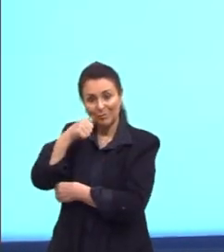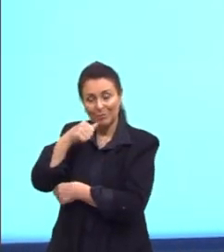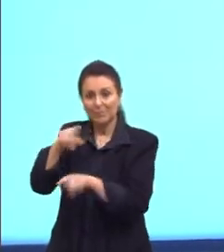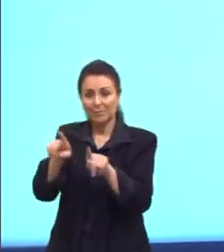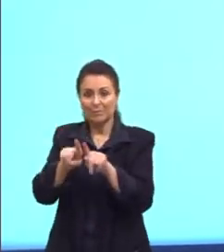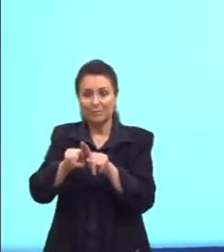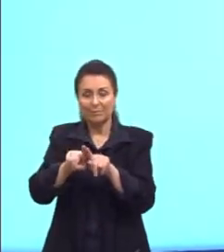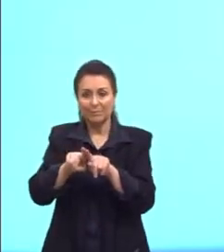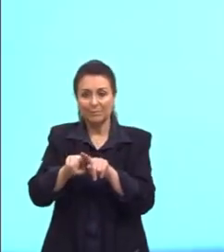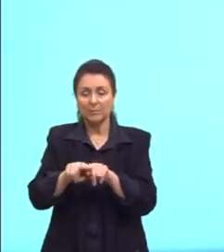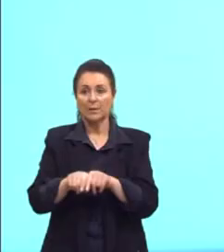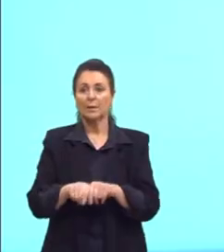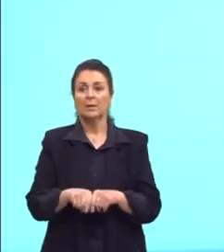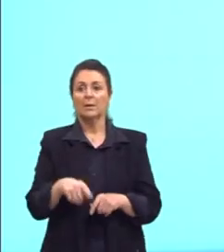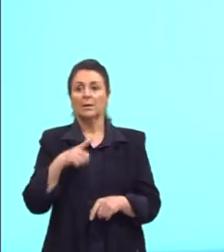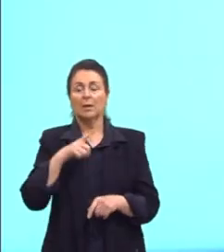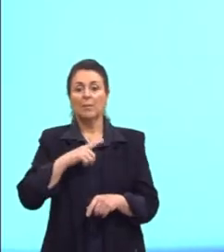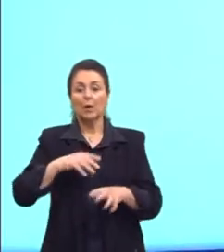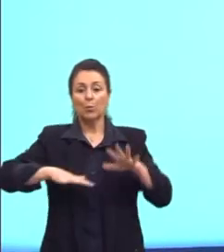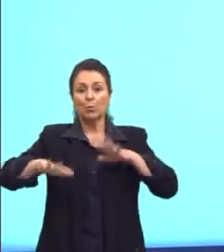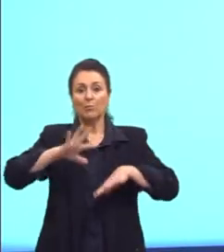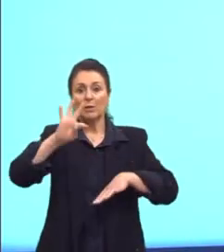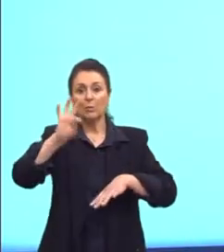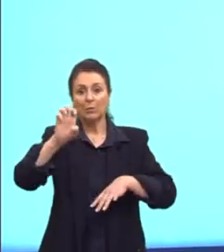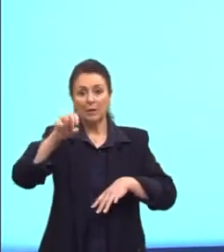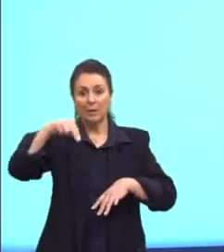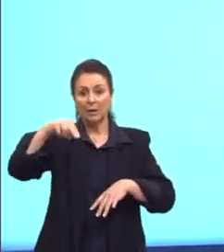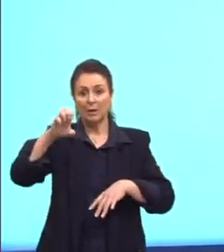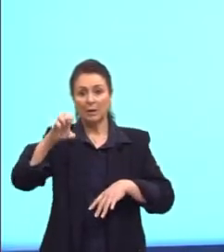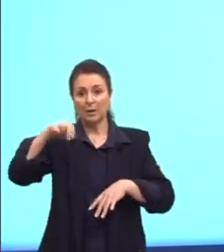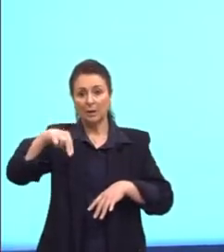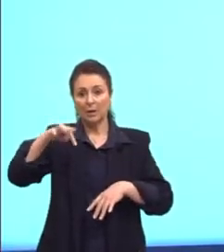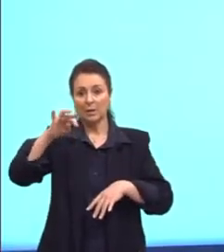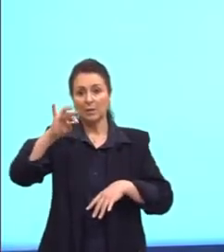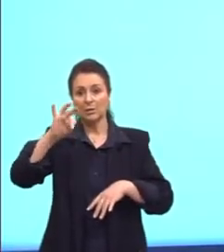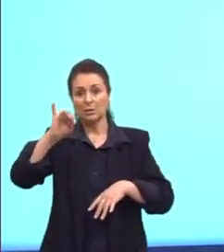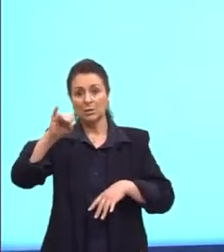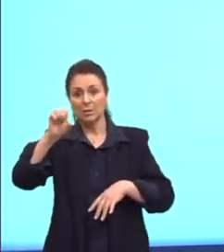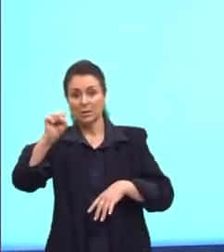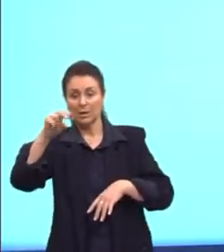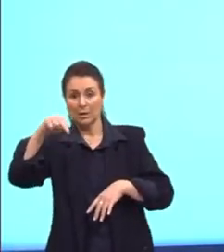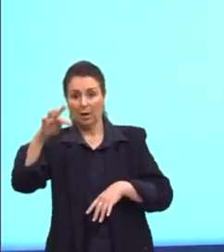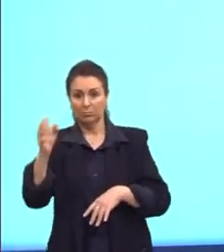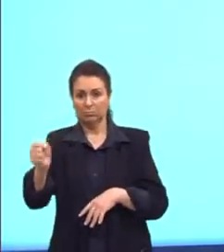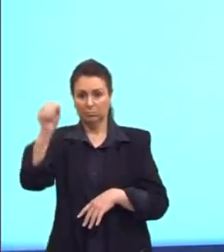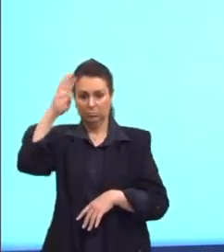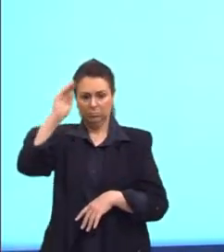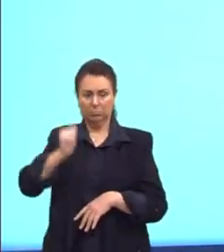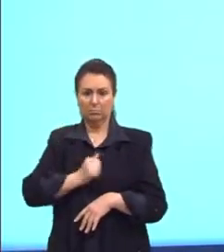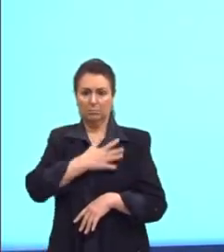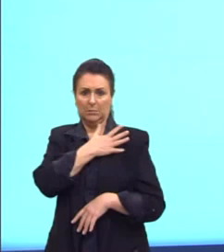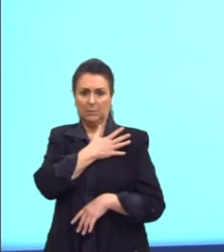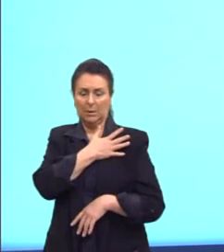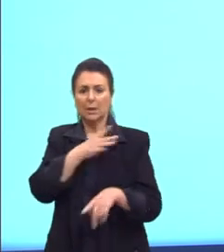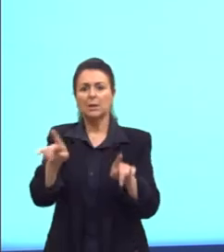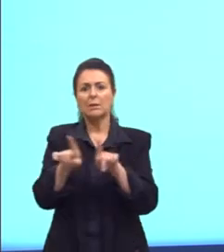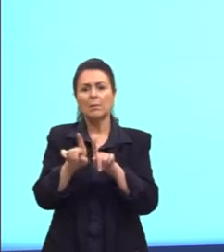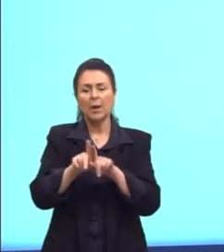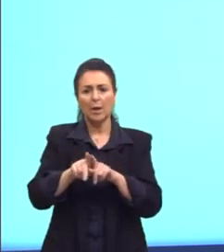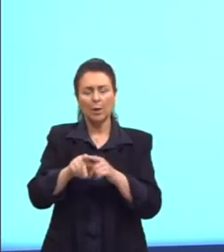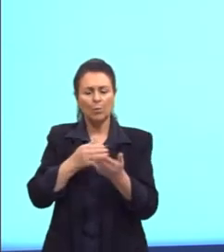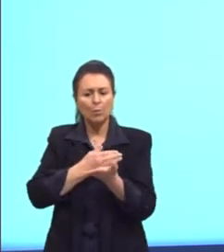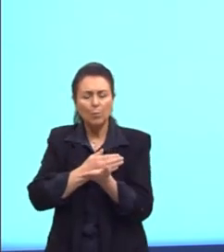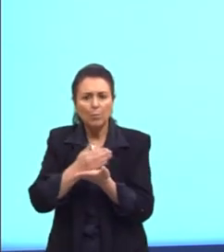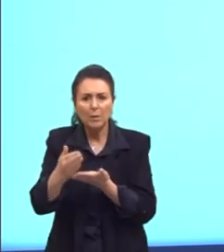Também, o movimento tenentista, os tenentes, os militares de baixa patente, começaram a protestar contra o